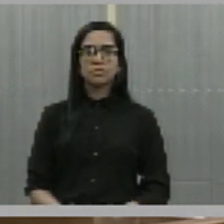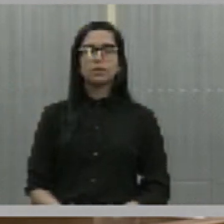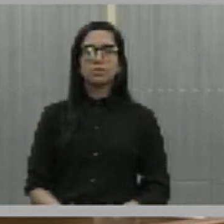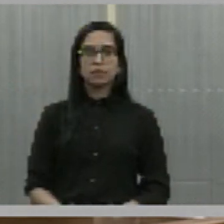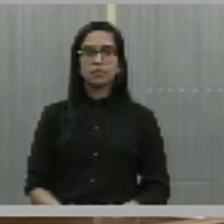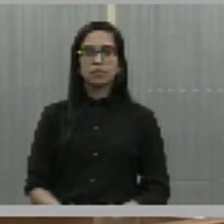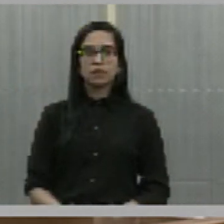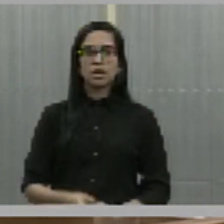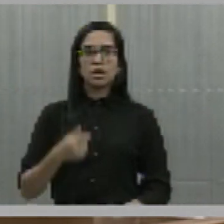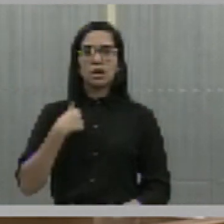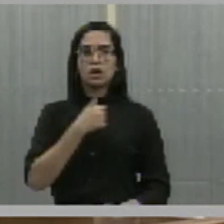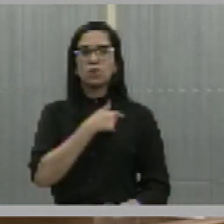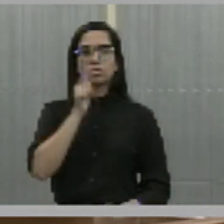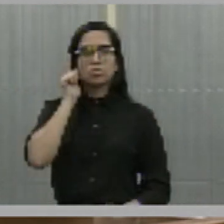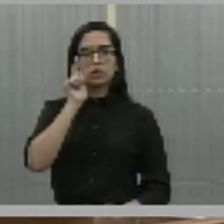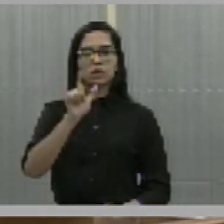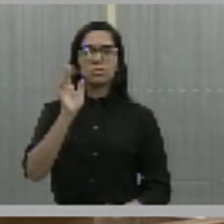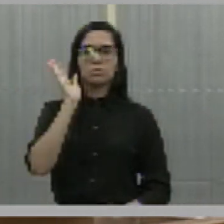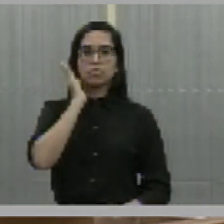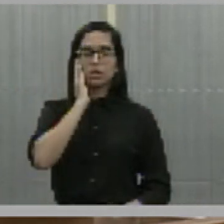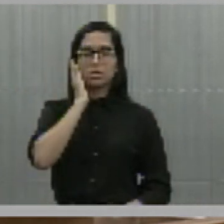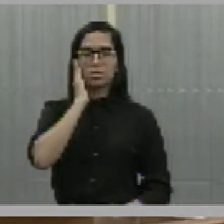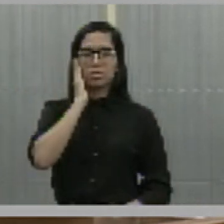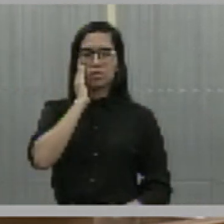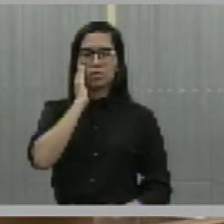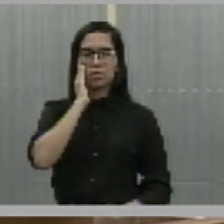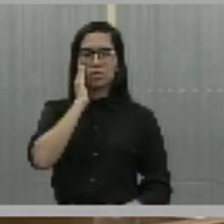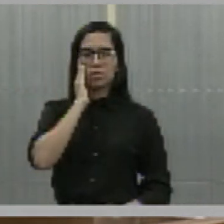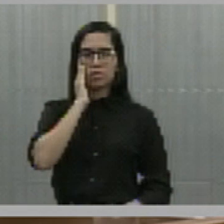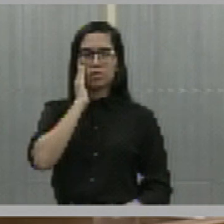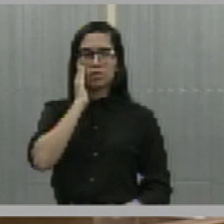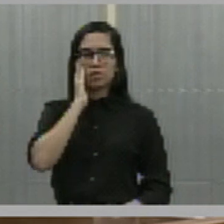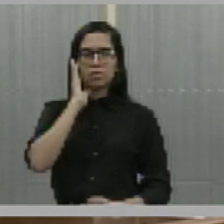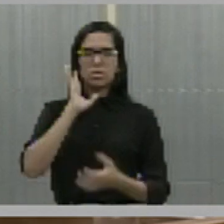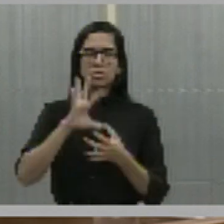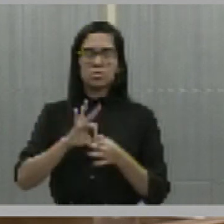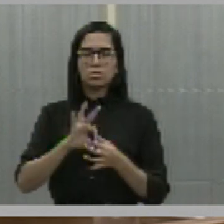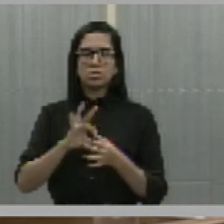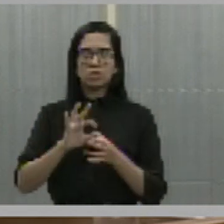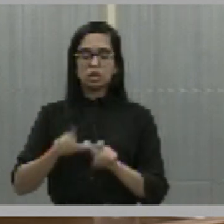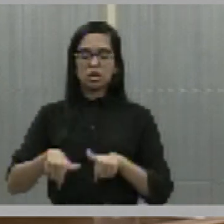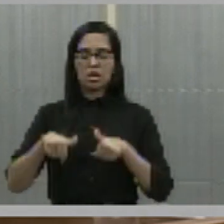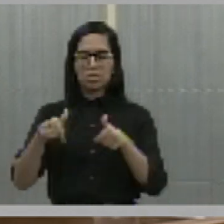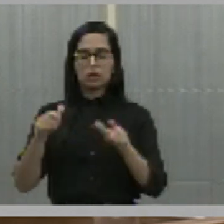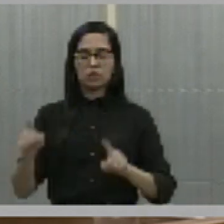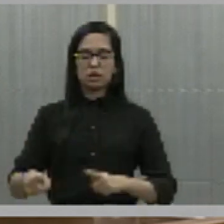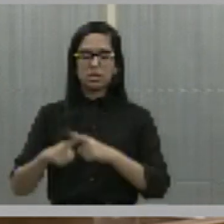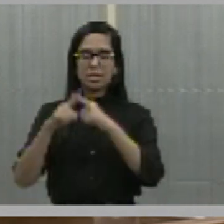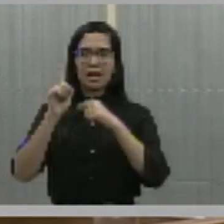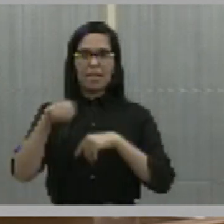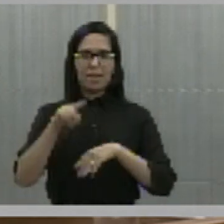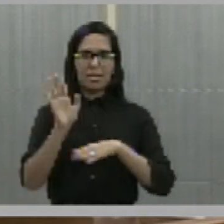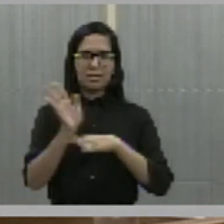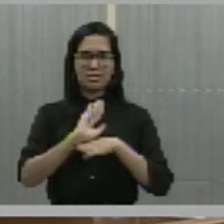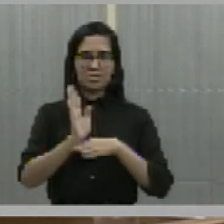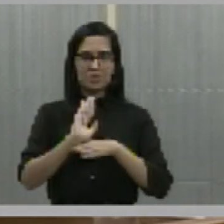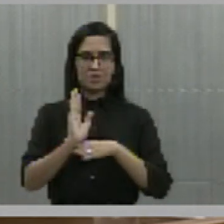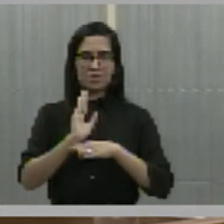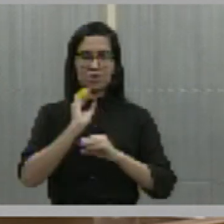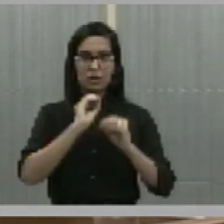para a gente entender a questão da batalha do Genipapo, é essa minissérie produzida